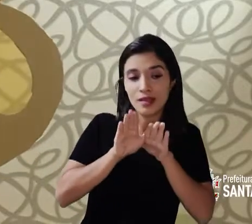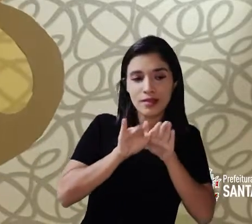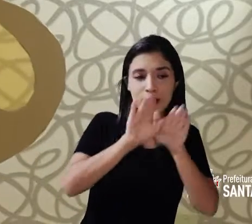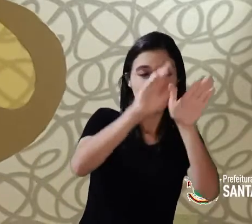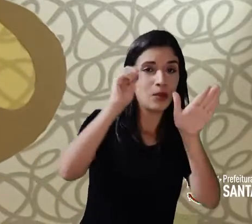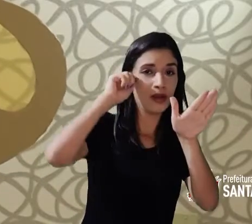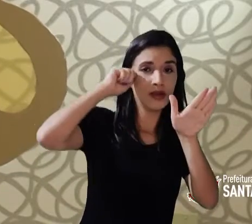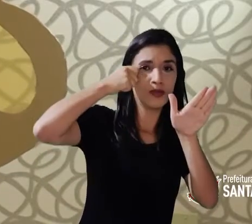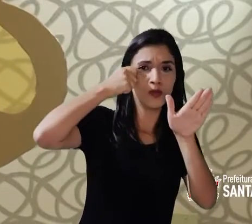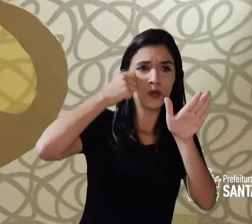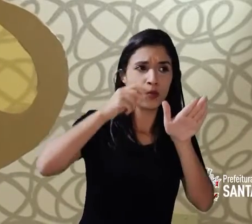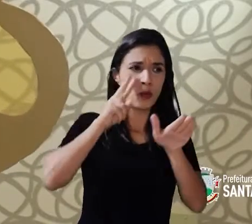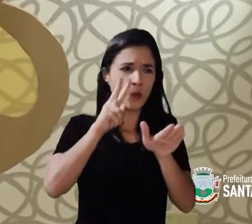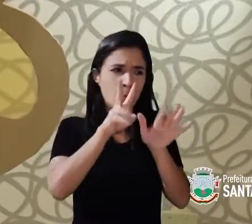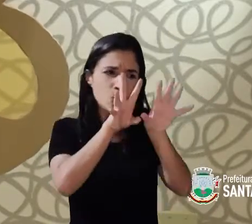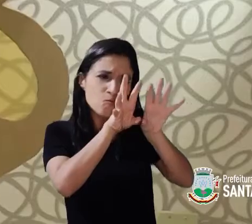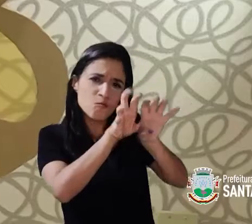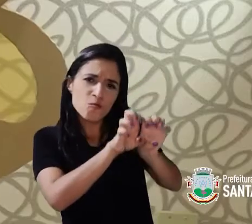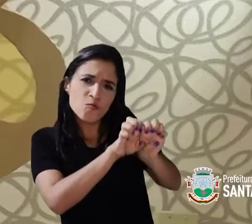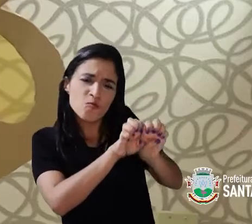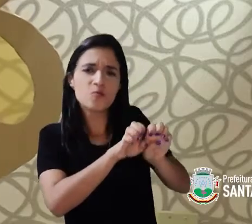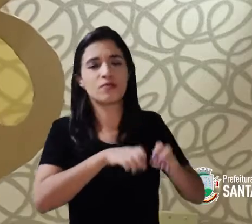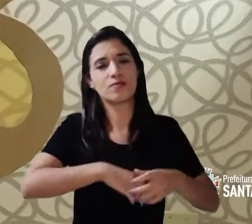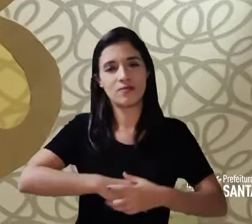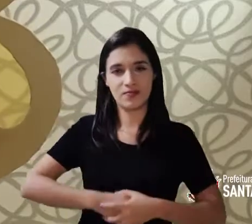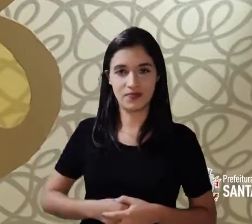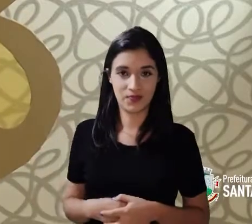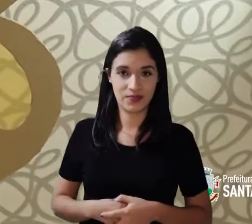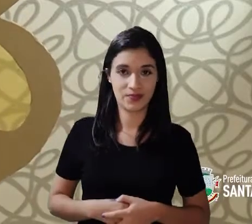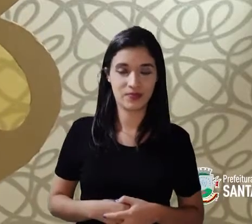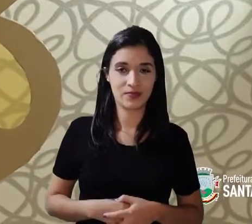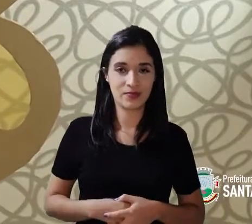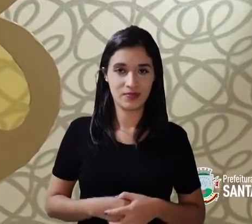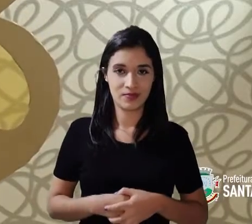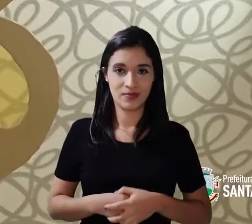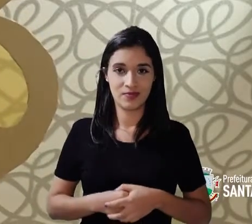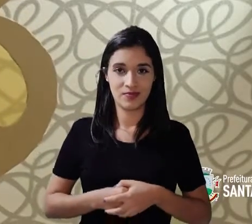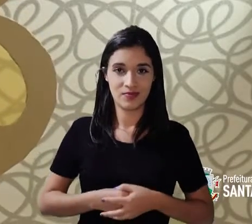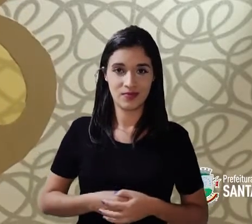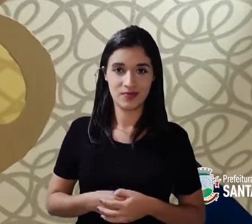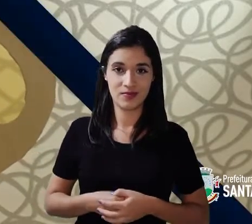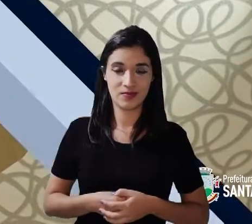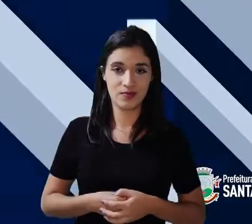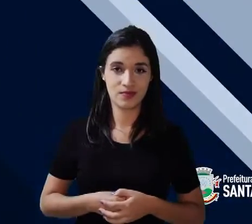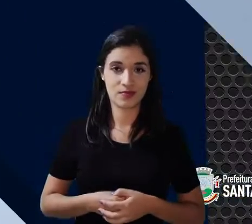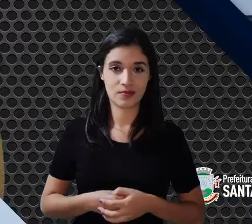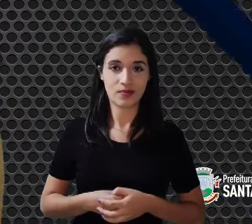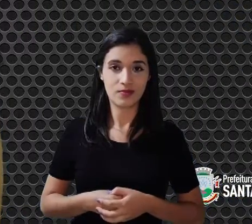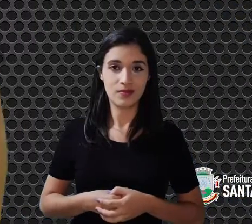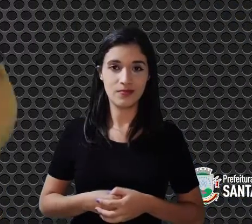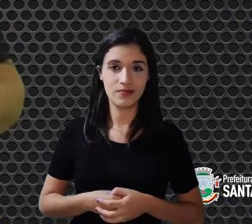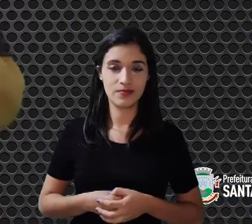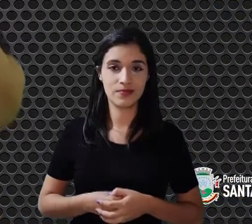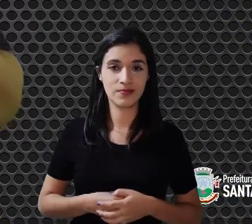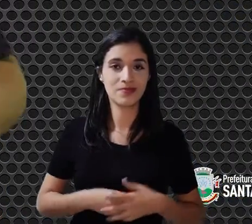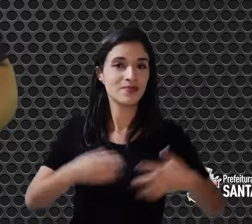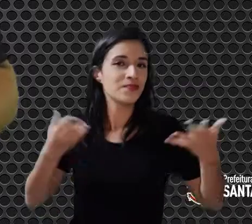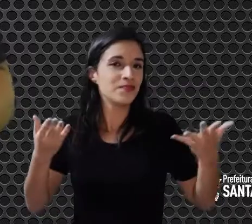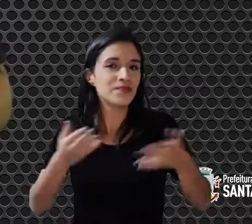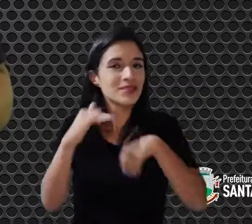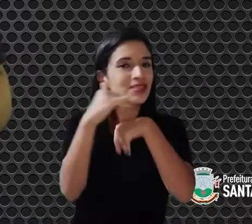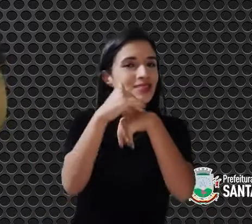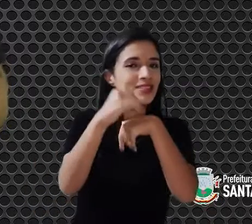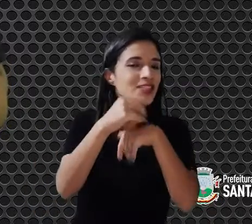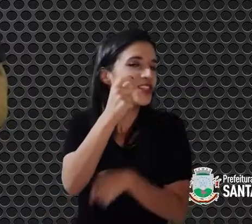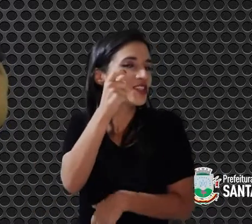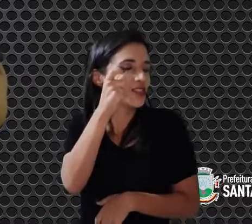E as pretas, então, ó que escuridão. Vinícius de Moraes. E aí,